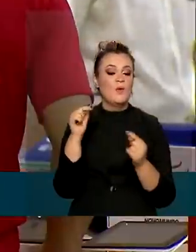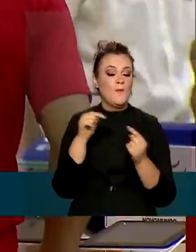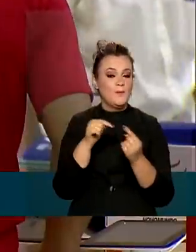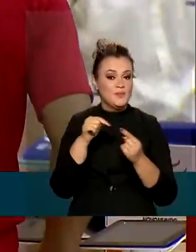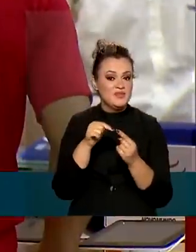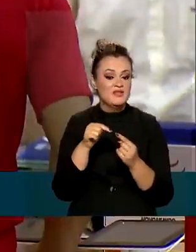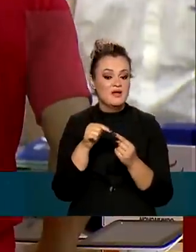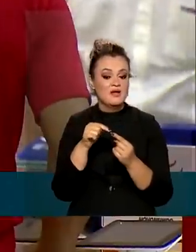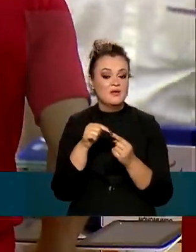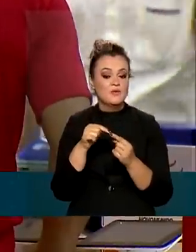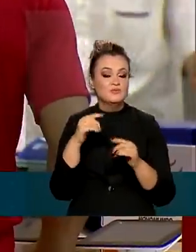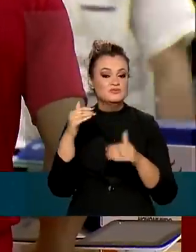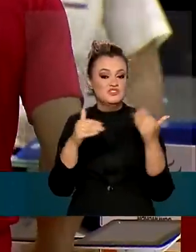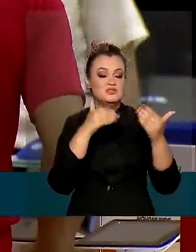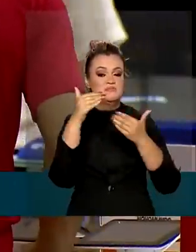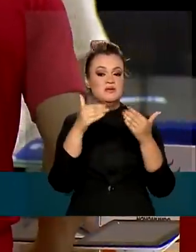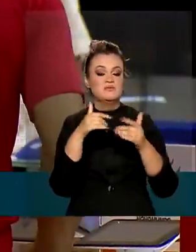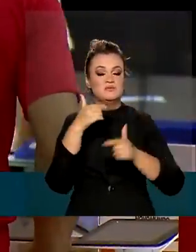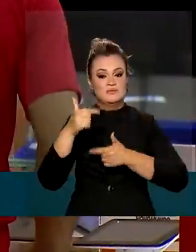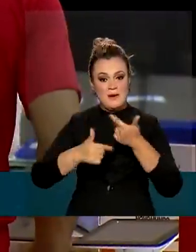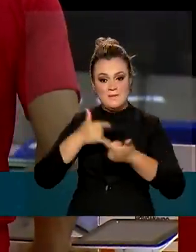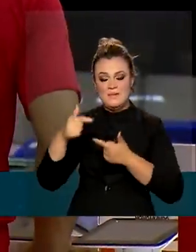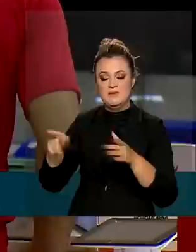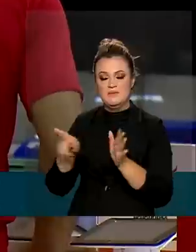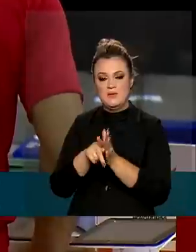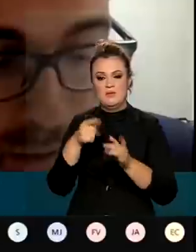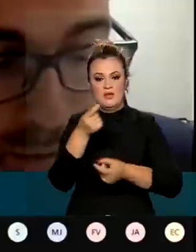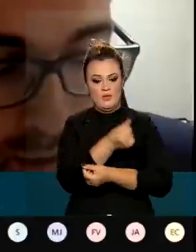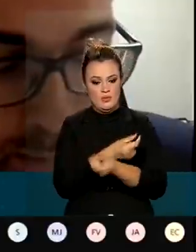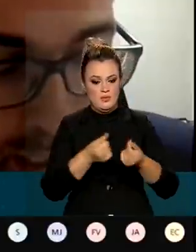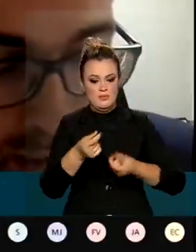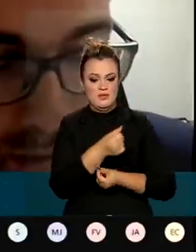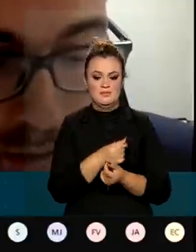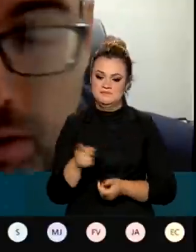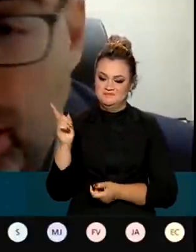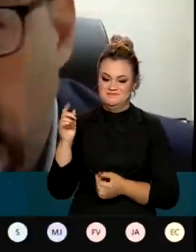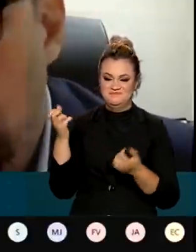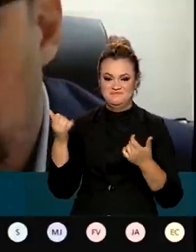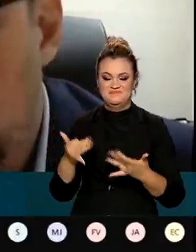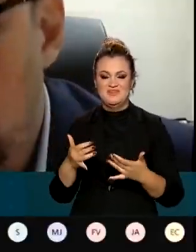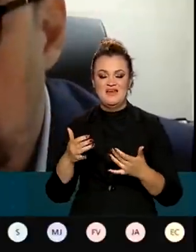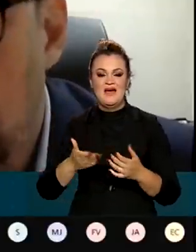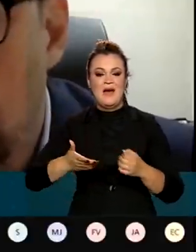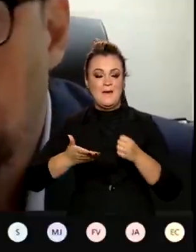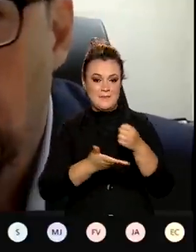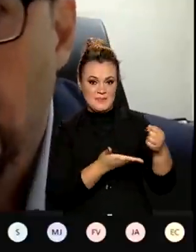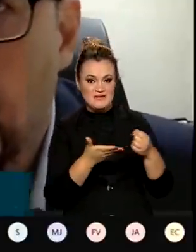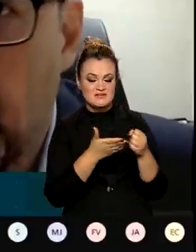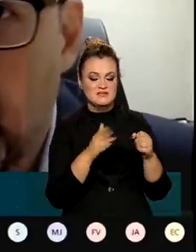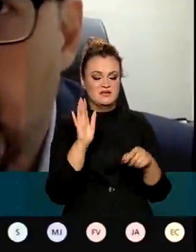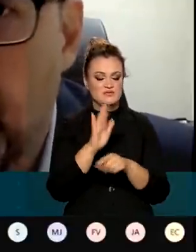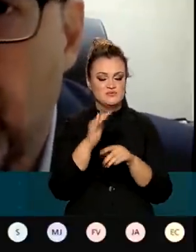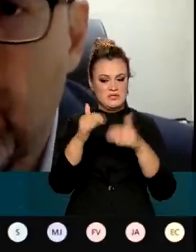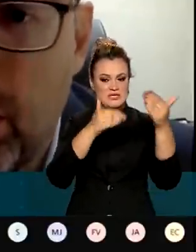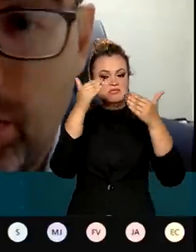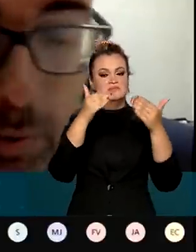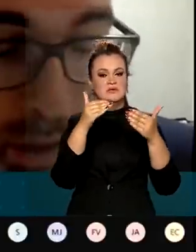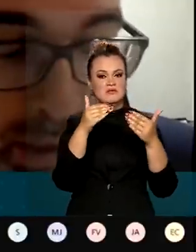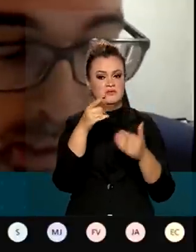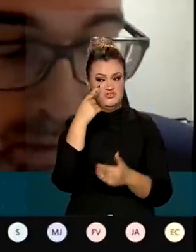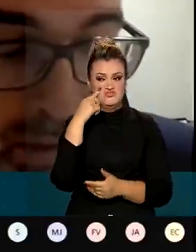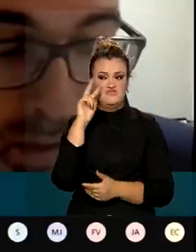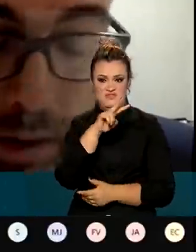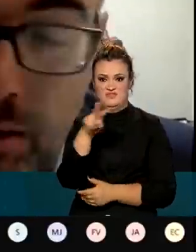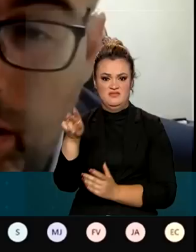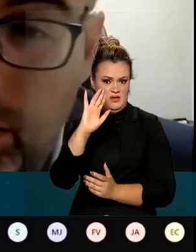relacionada ao desempenho da atividade econômica. Os fundamentos que sustentam o crescimento continuam fortes, como foi